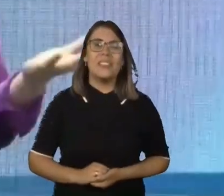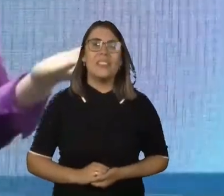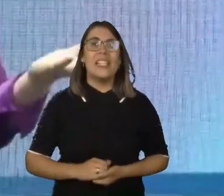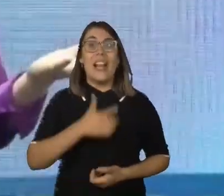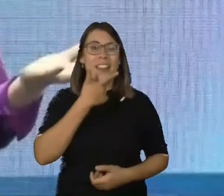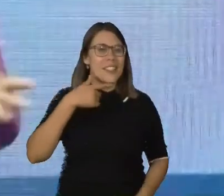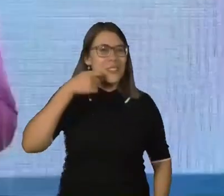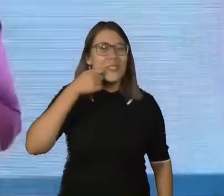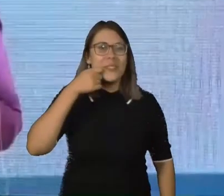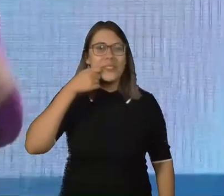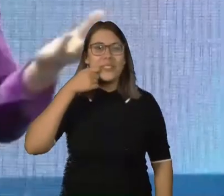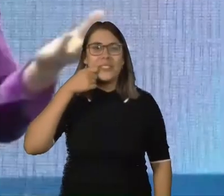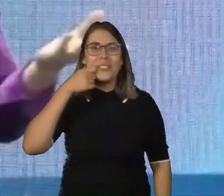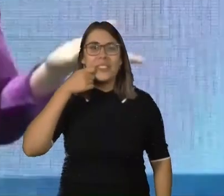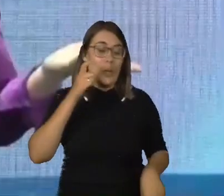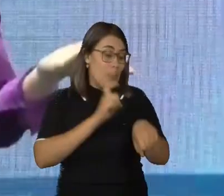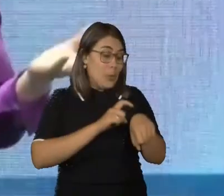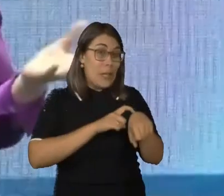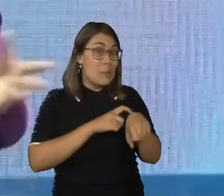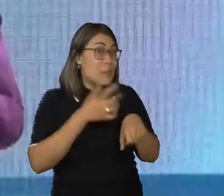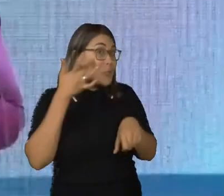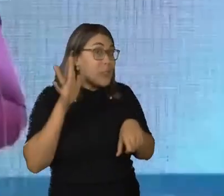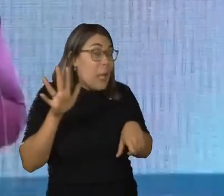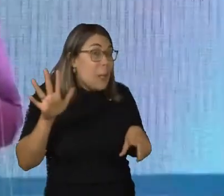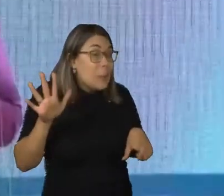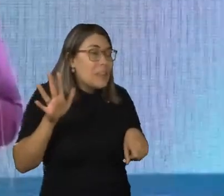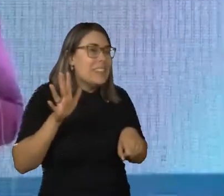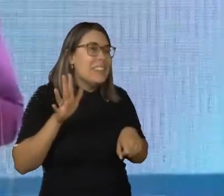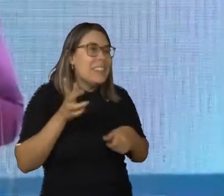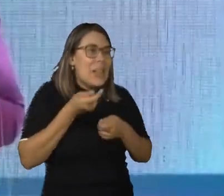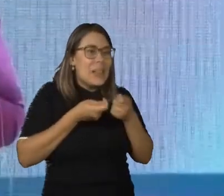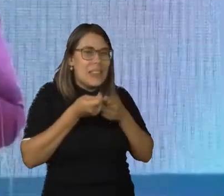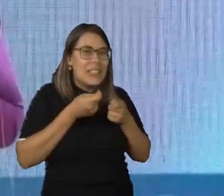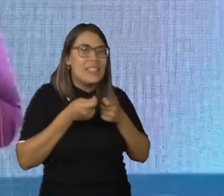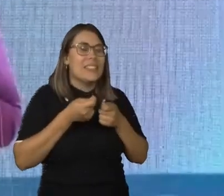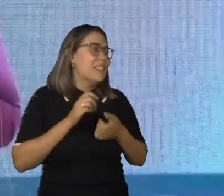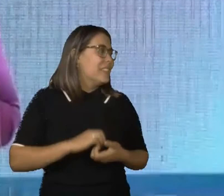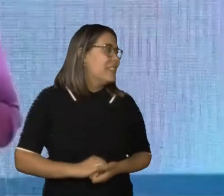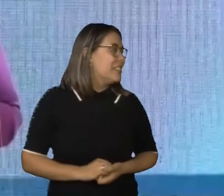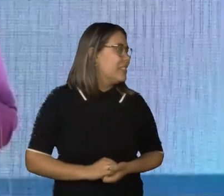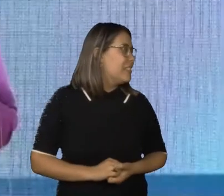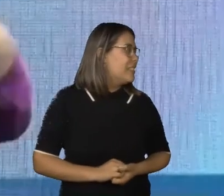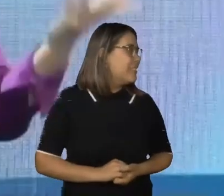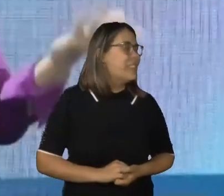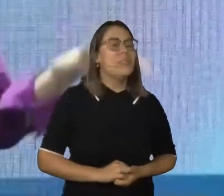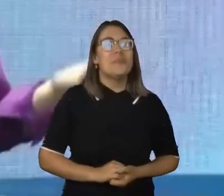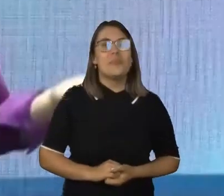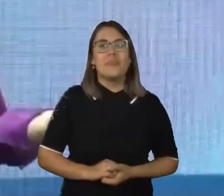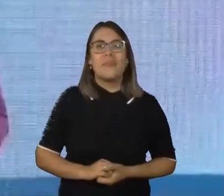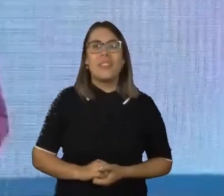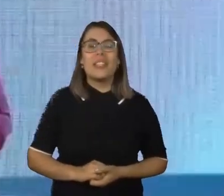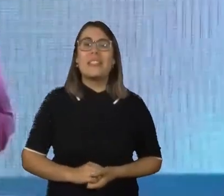Duarte, eu estou sem meu tempo aqui. Acredito que agora é com você. me ouvindo? Estou te ouvindo.